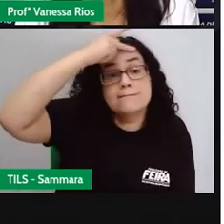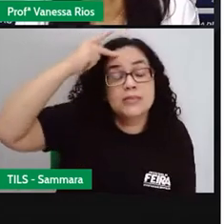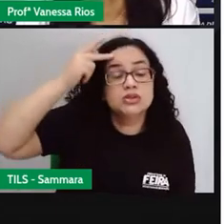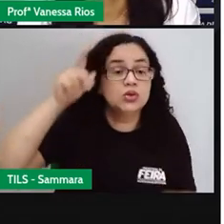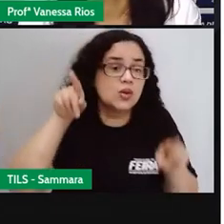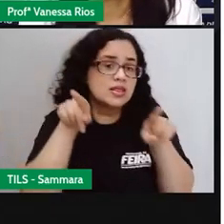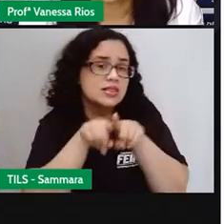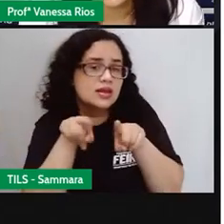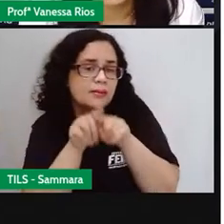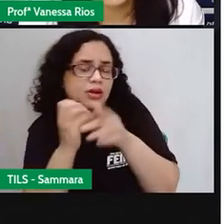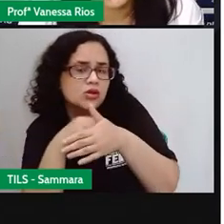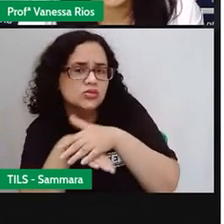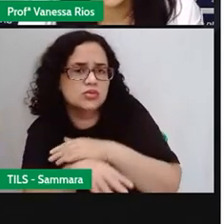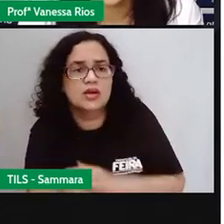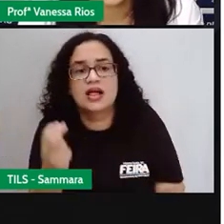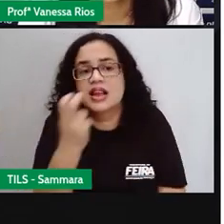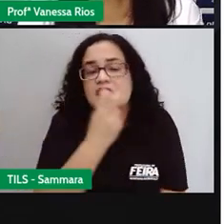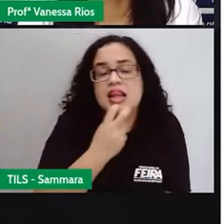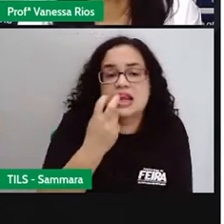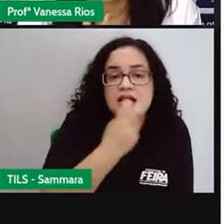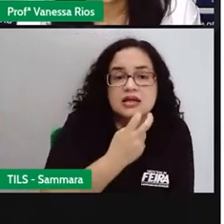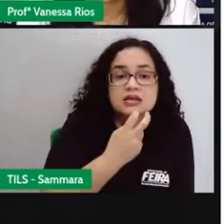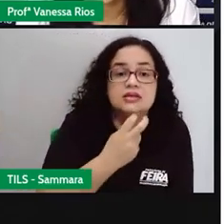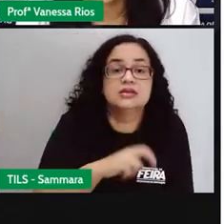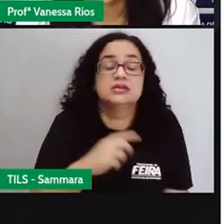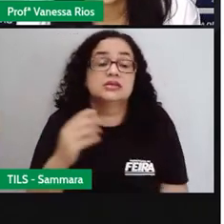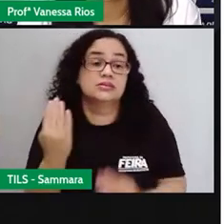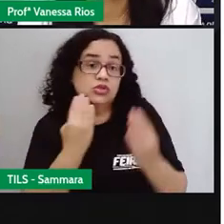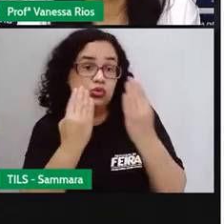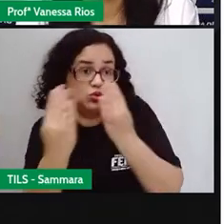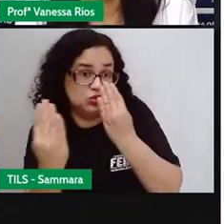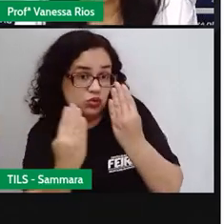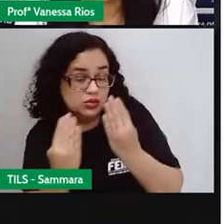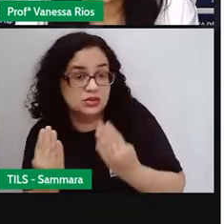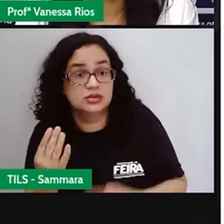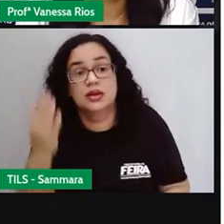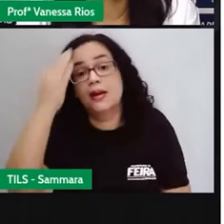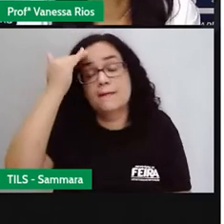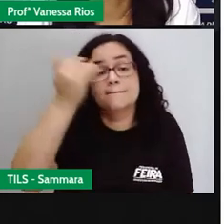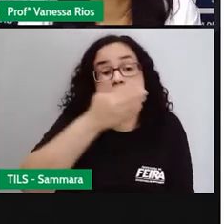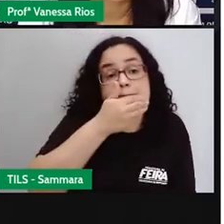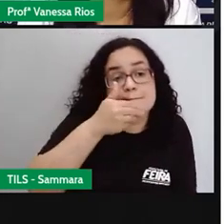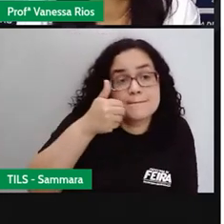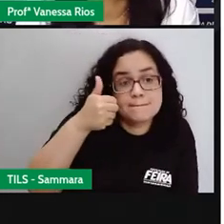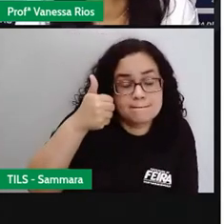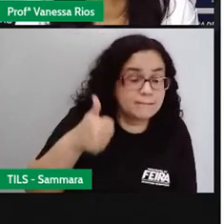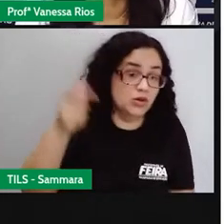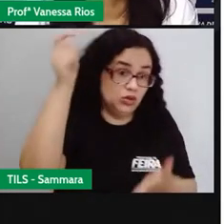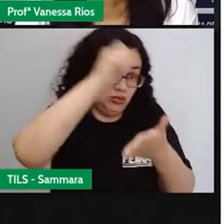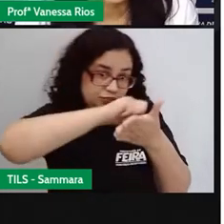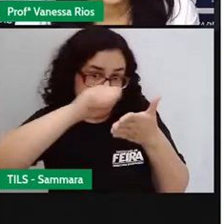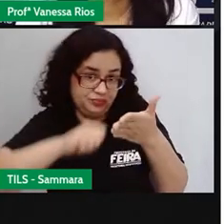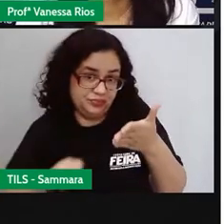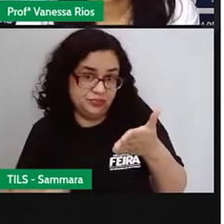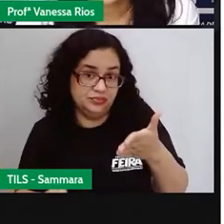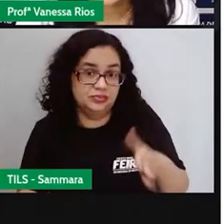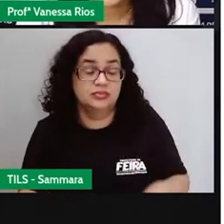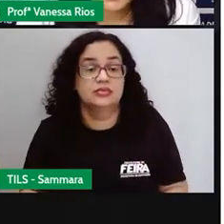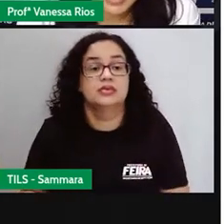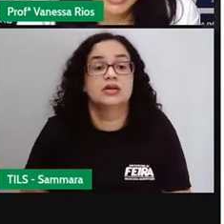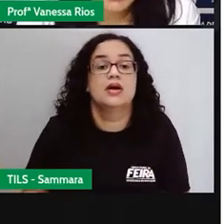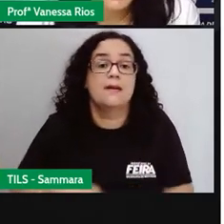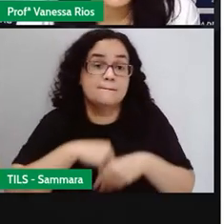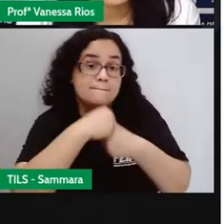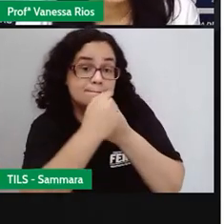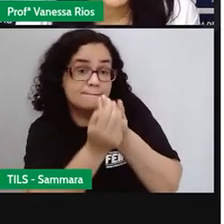costumam ler em voz alta aquilo que está lendo, Para associar, para assimilar melhor o que está escrito. As nossas